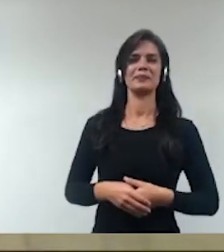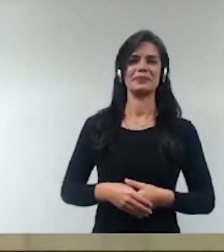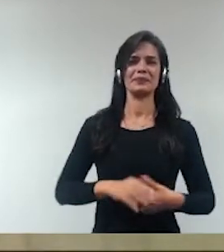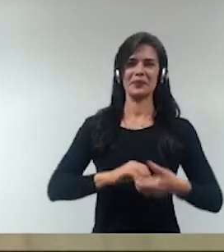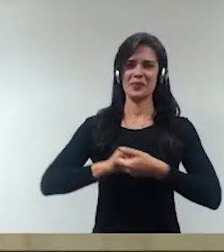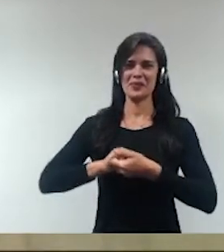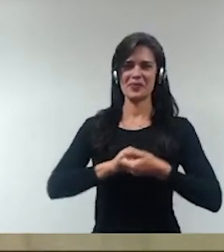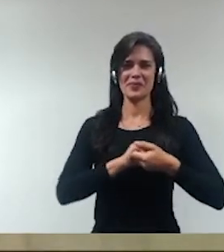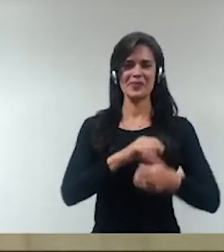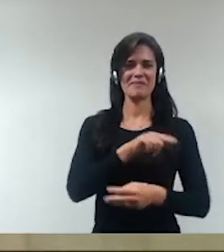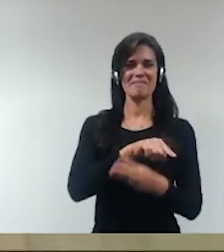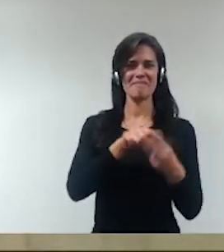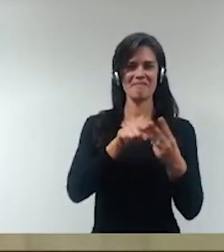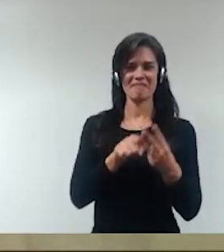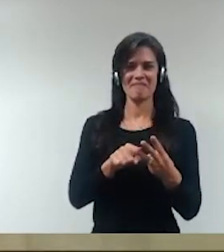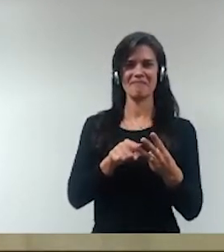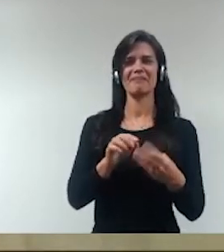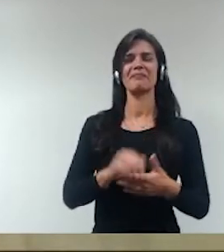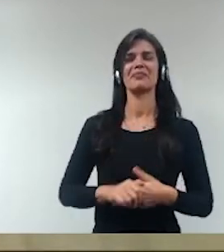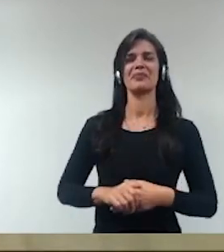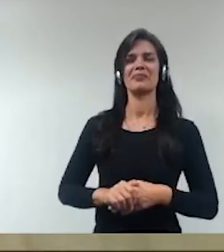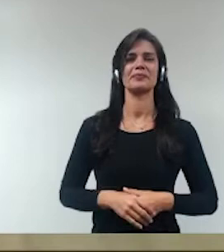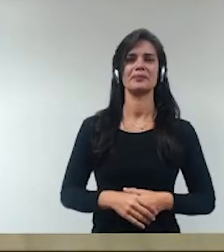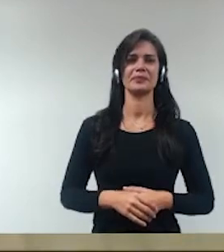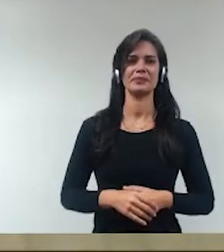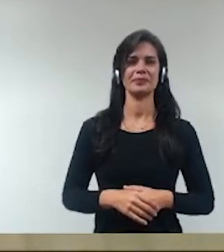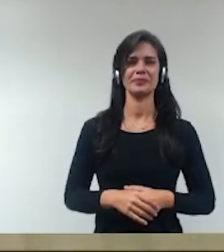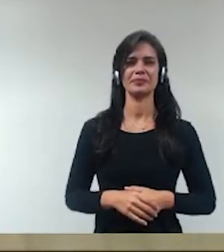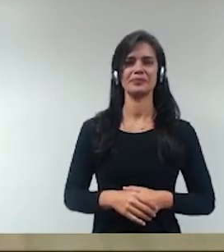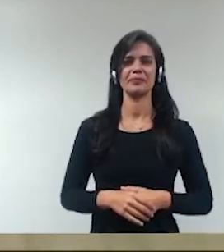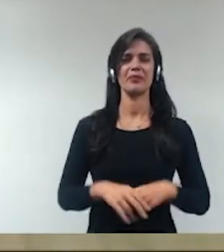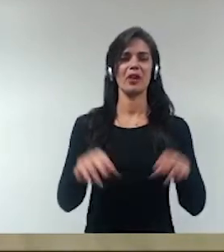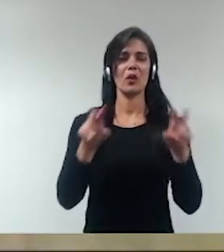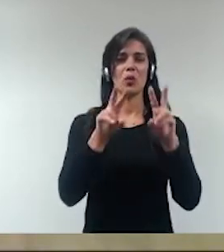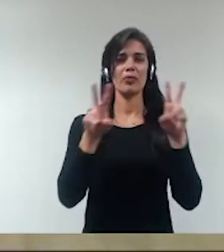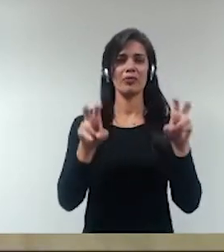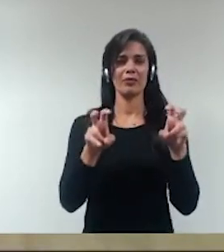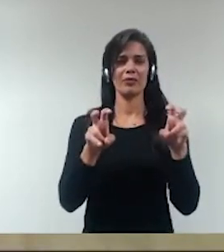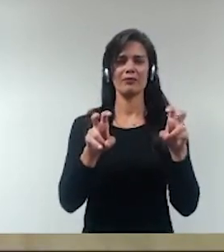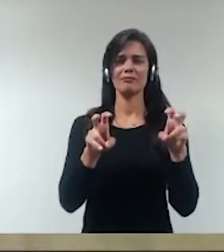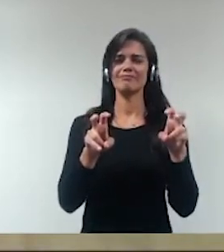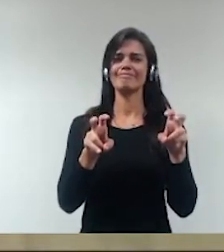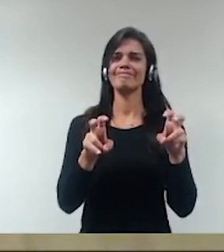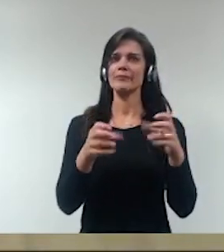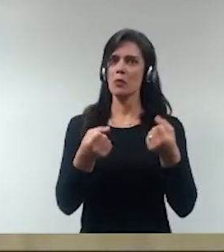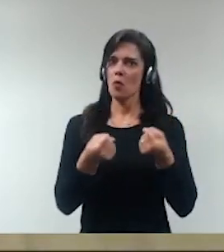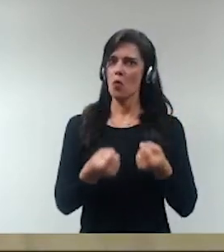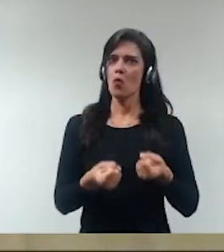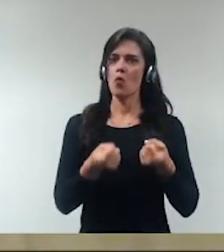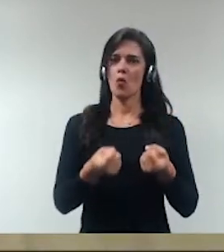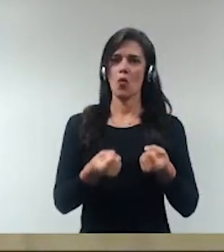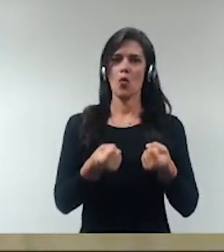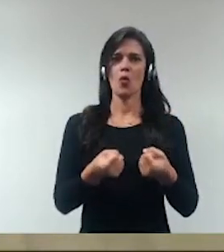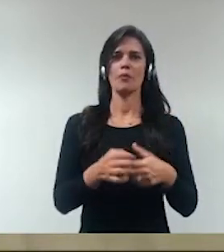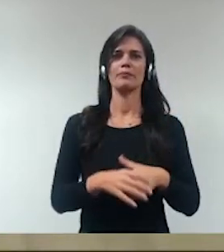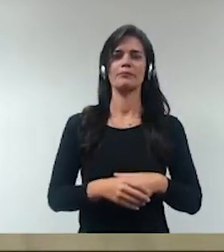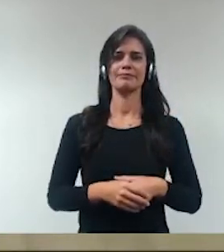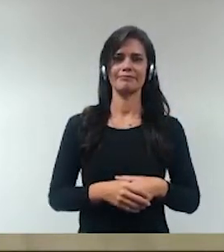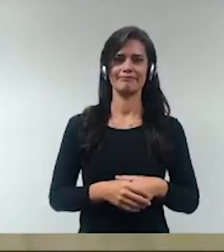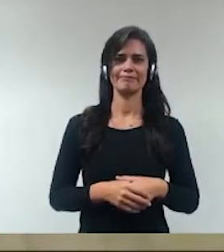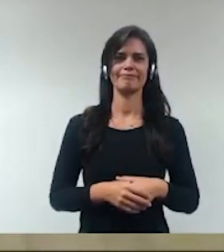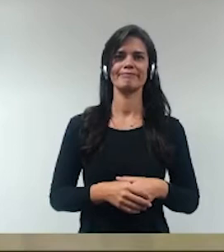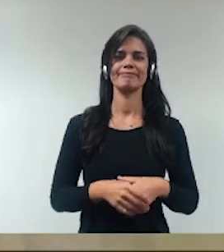conselheira federal da OAB. o tema é bem denso, né, e muito